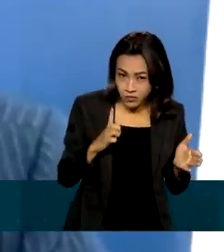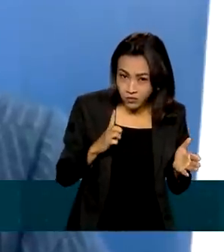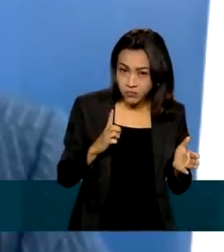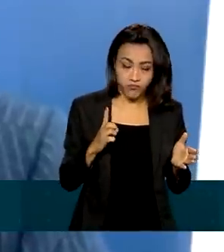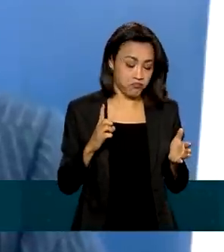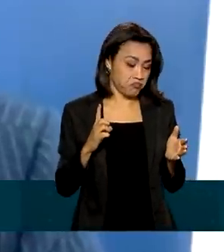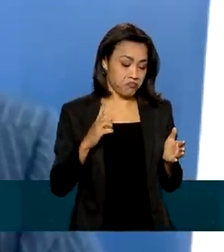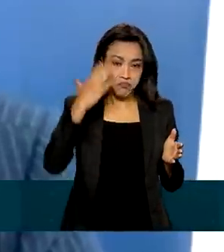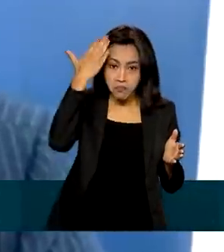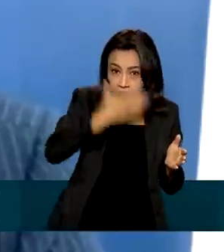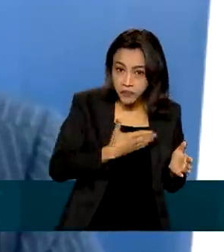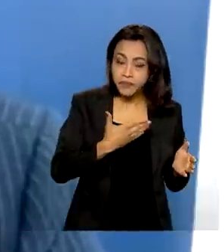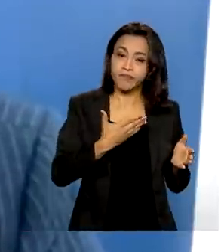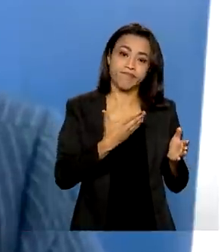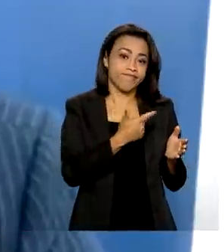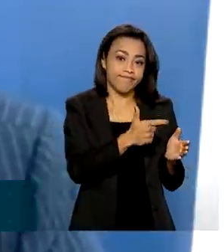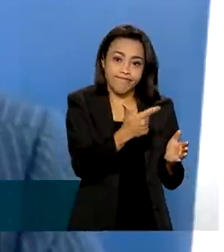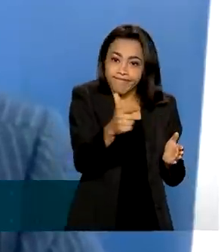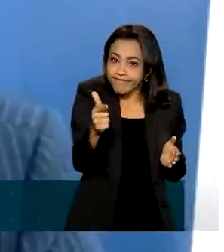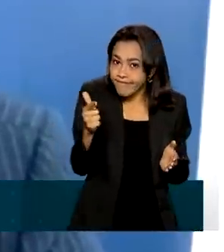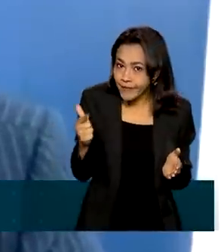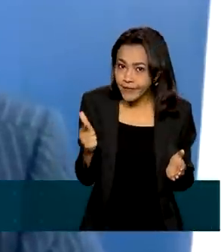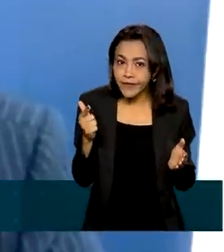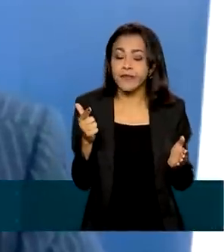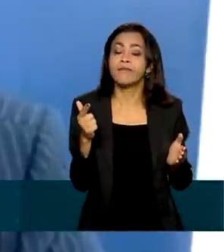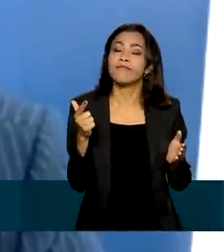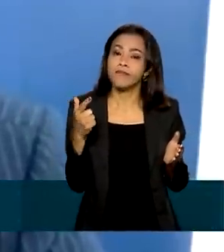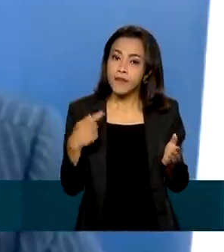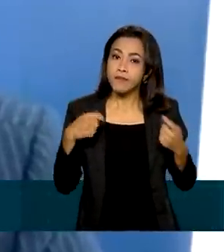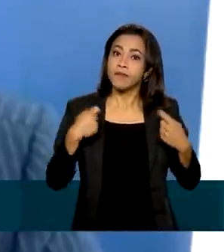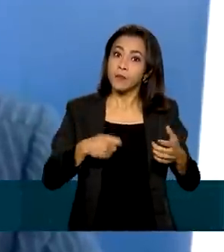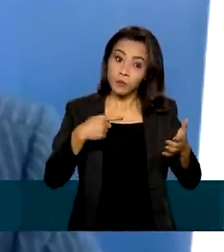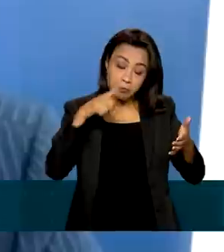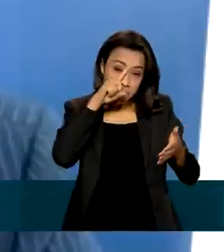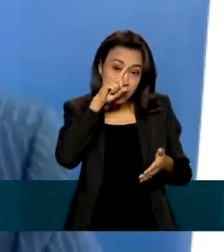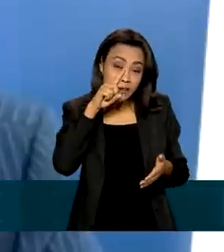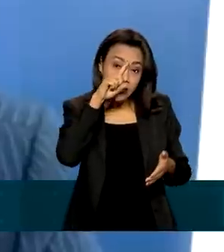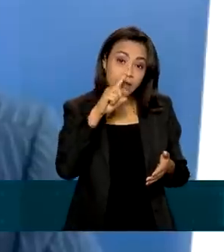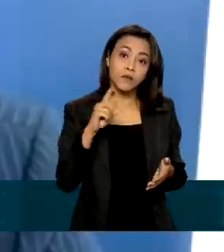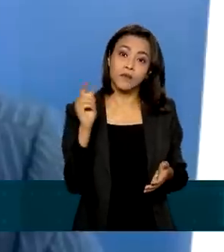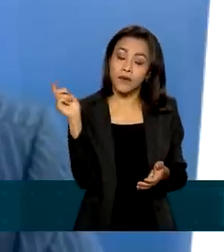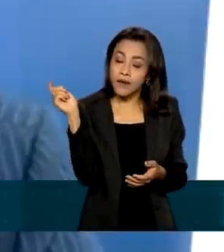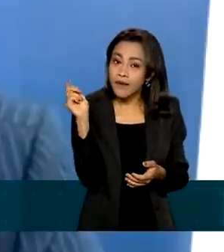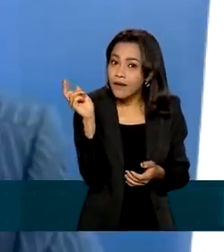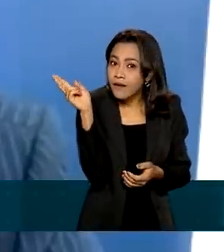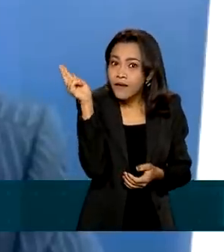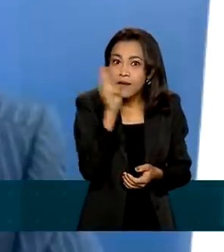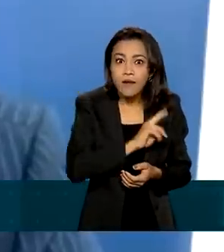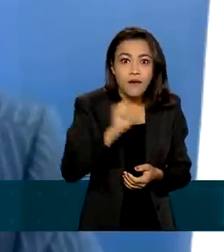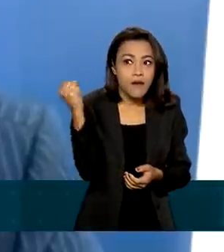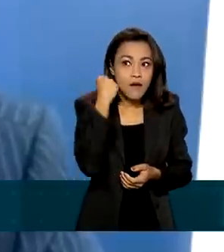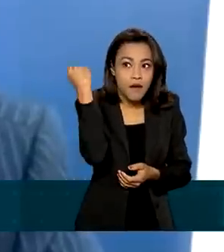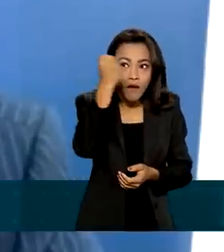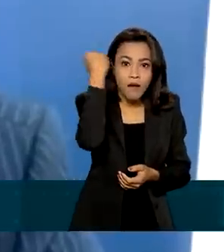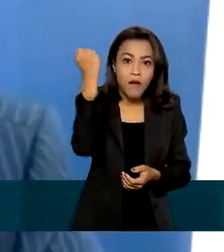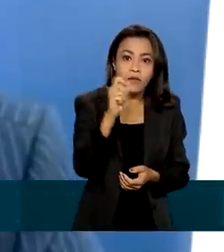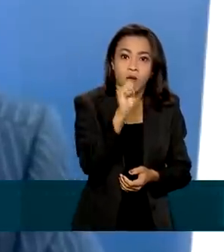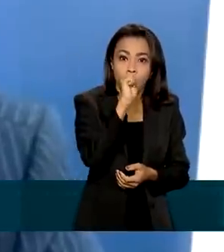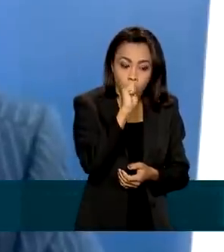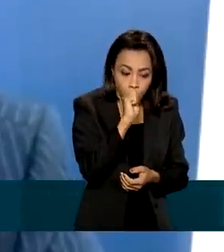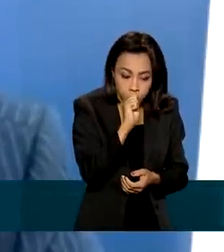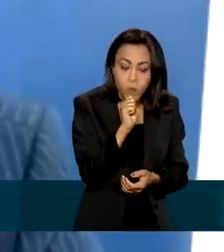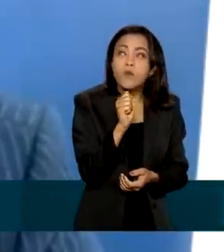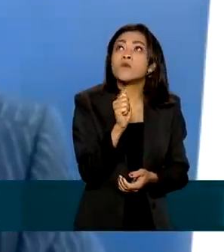se tem condições de delimitar com clareza os riscos e agravos inerentes a cada tipo de dispositivo